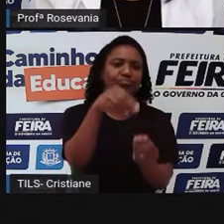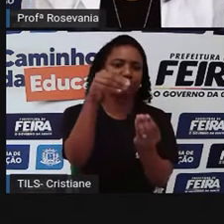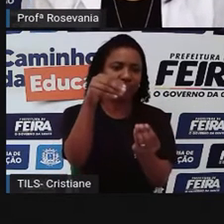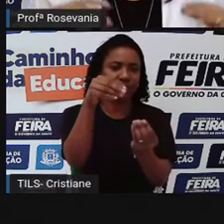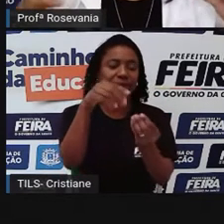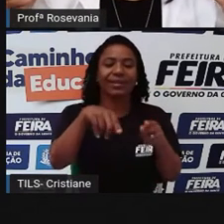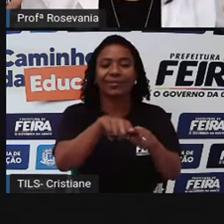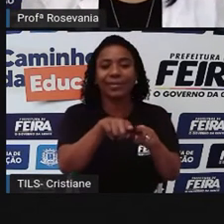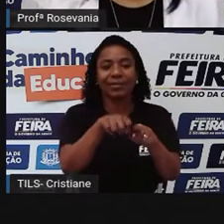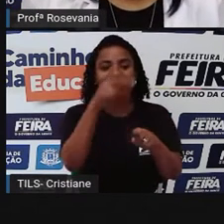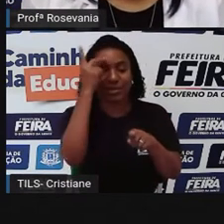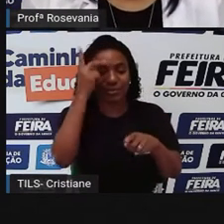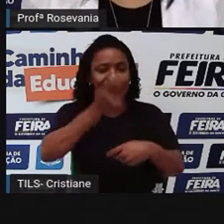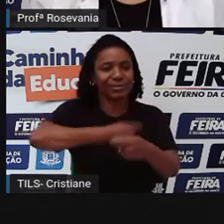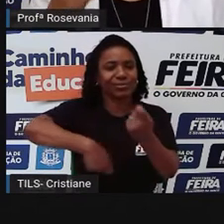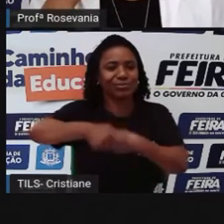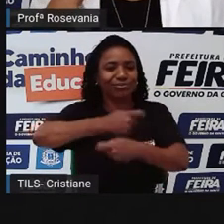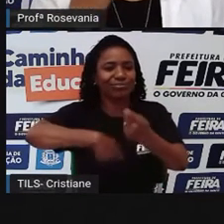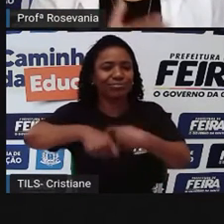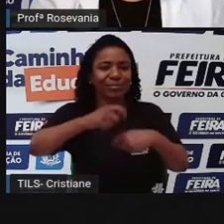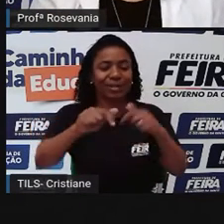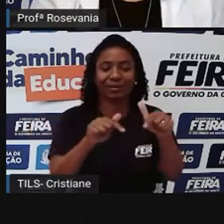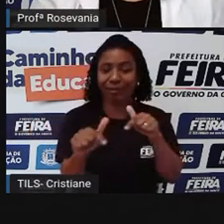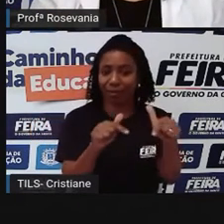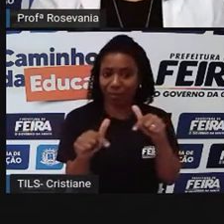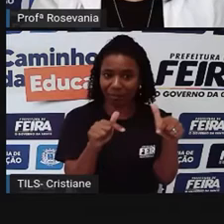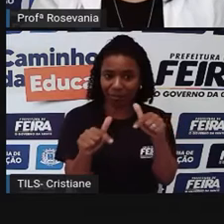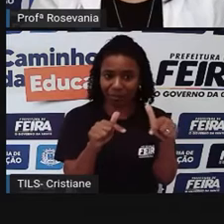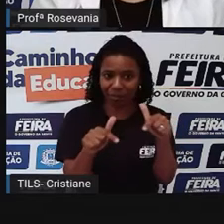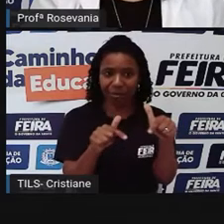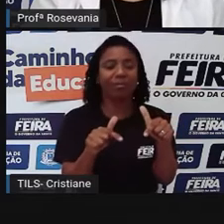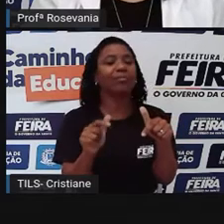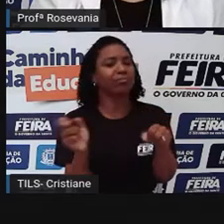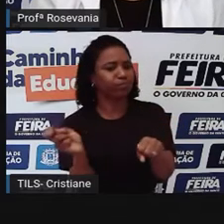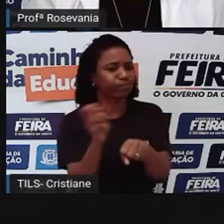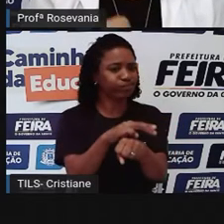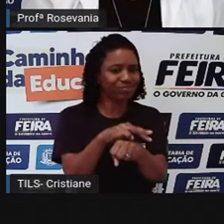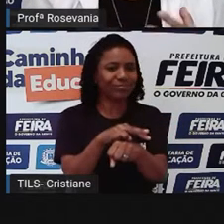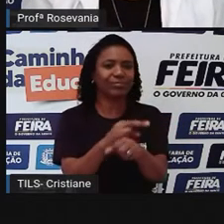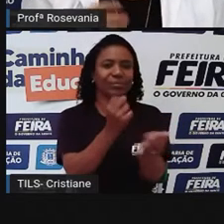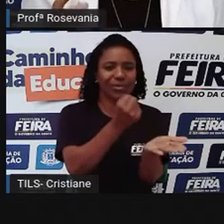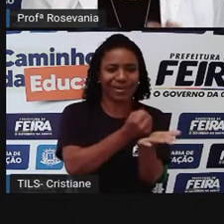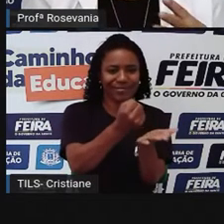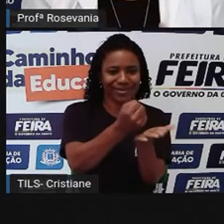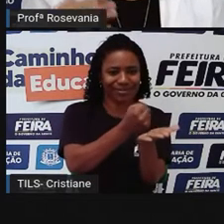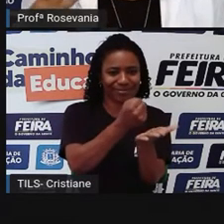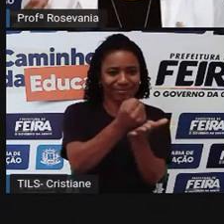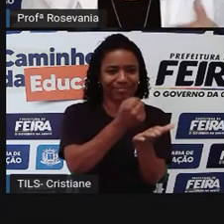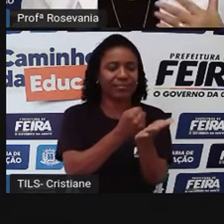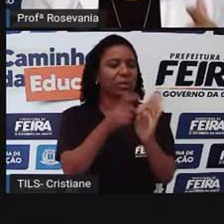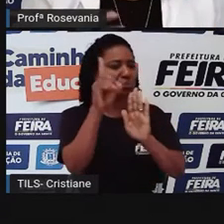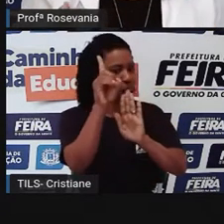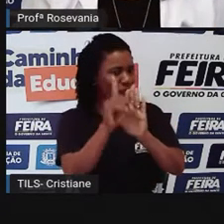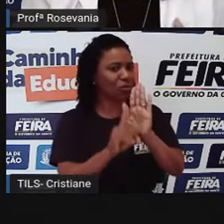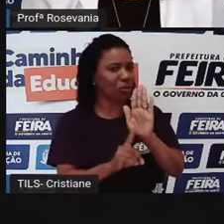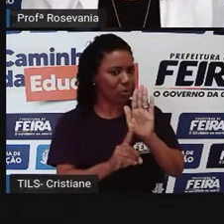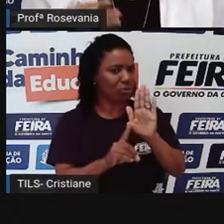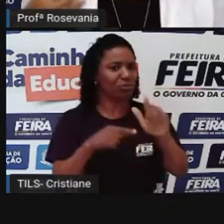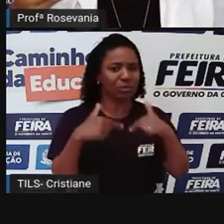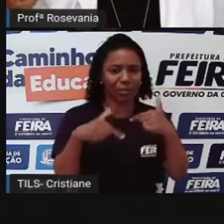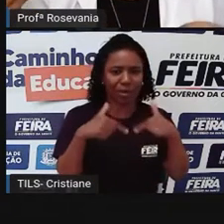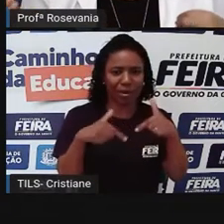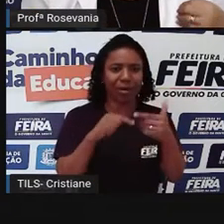comércio, seja ele qual for, ele também tem que estar dentro da lei. Então, né, é pago todos os